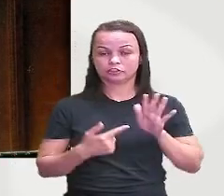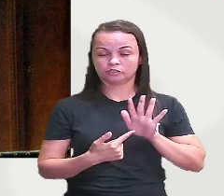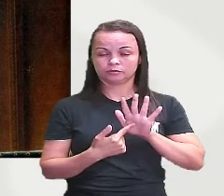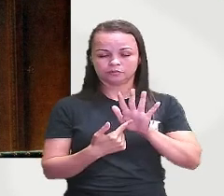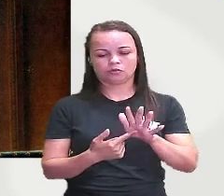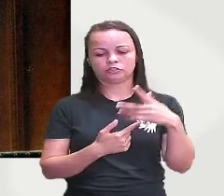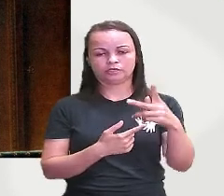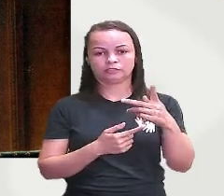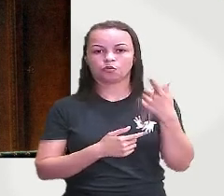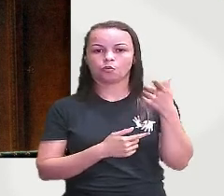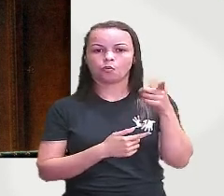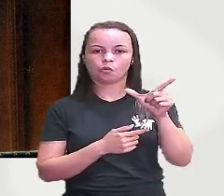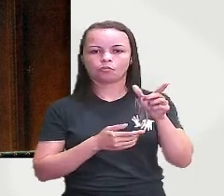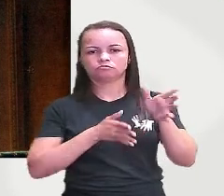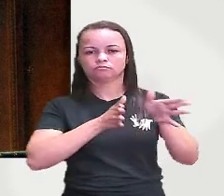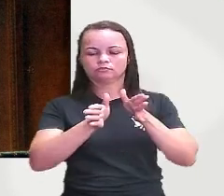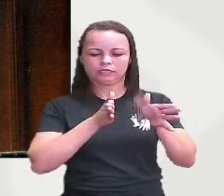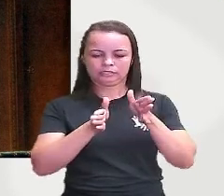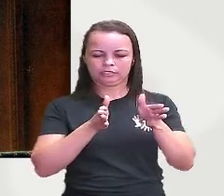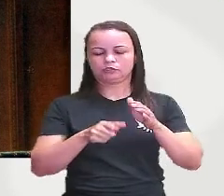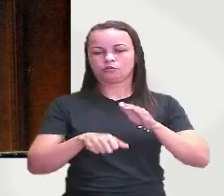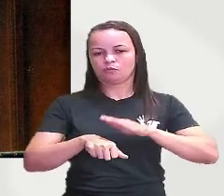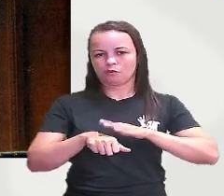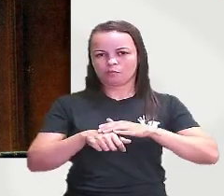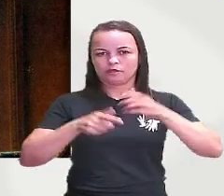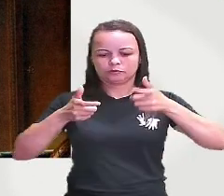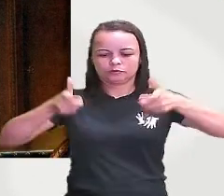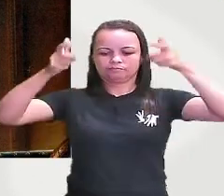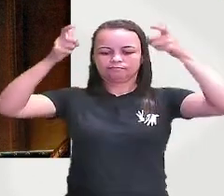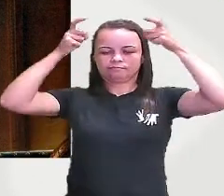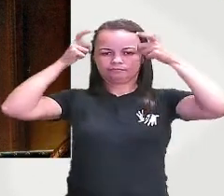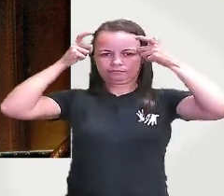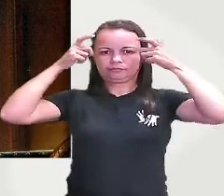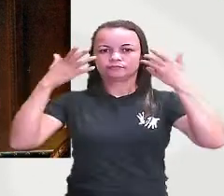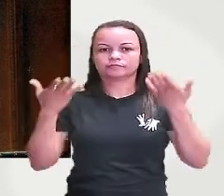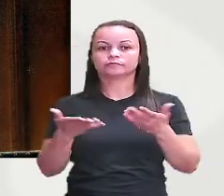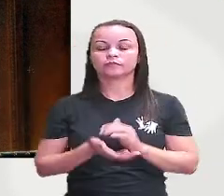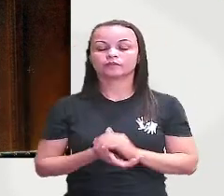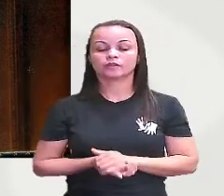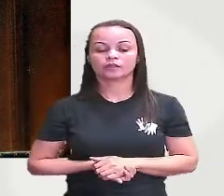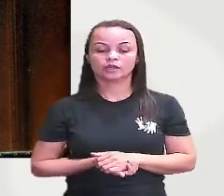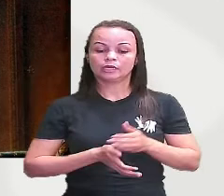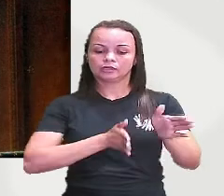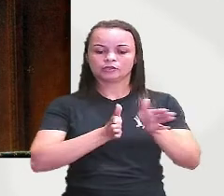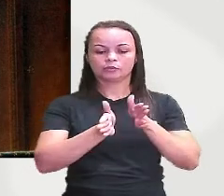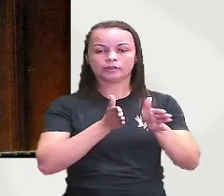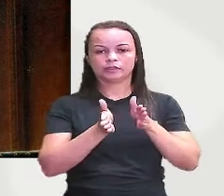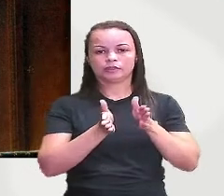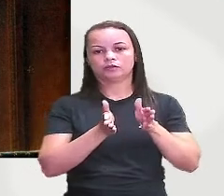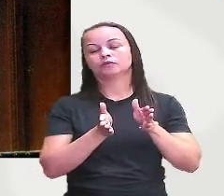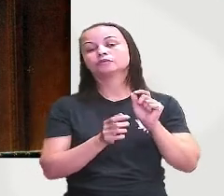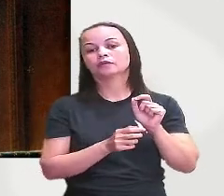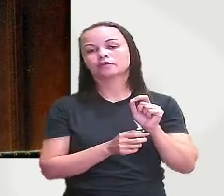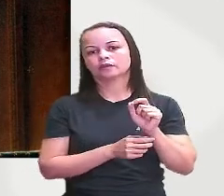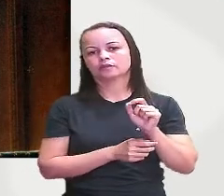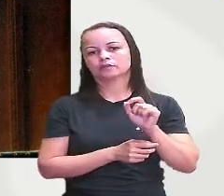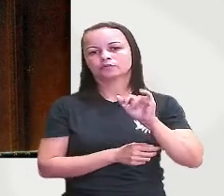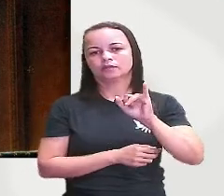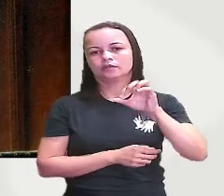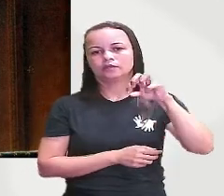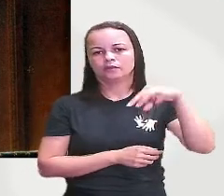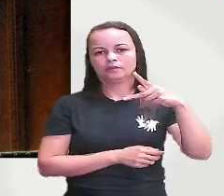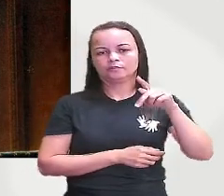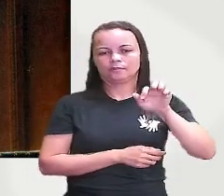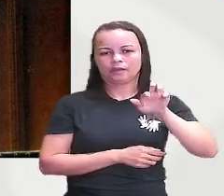imagem a gente vê o momento da sua coroação e o período do império a coroação